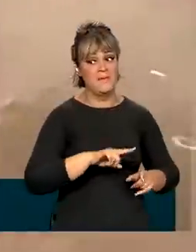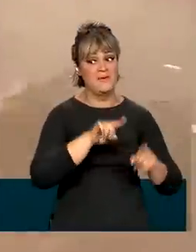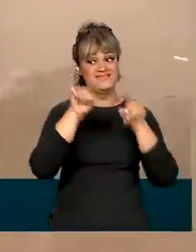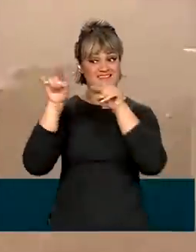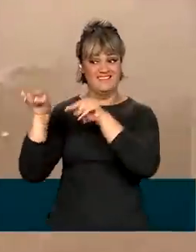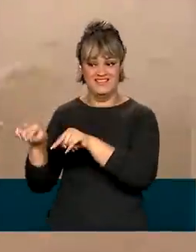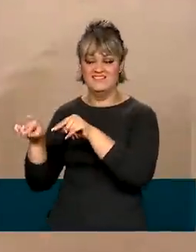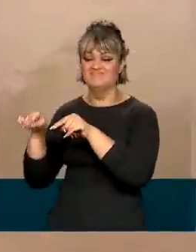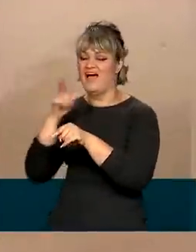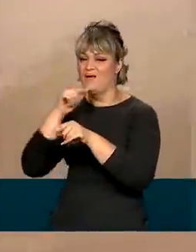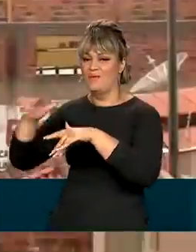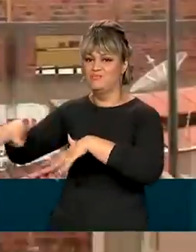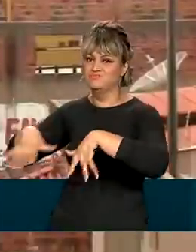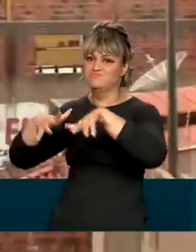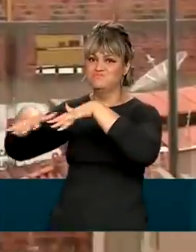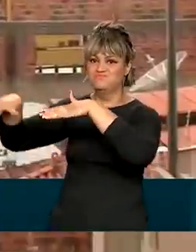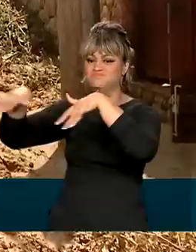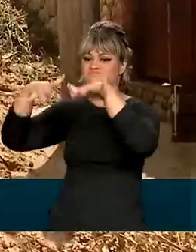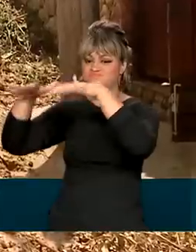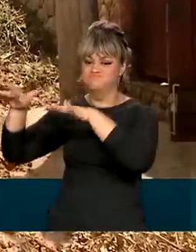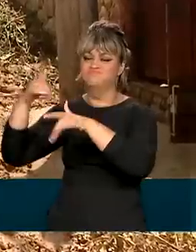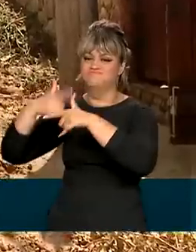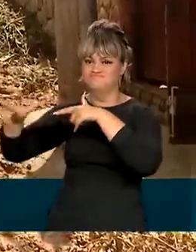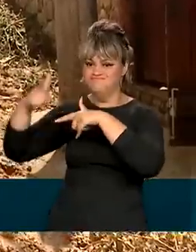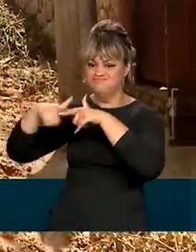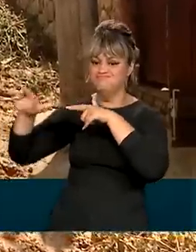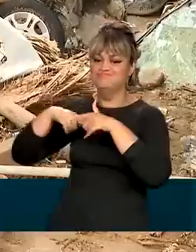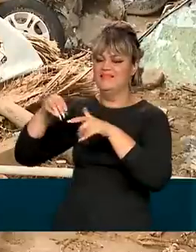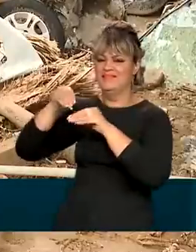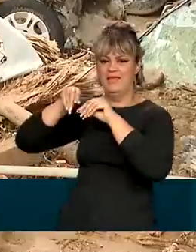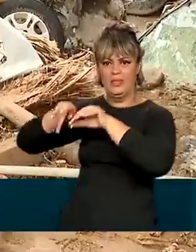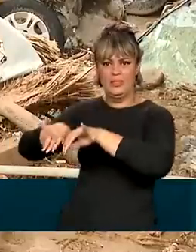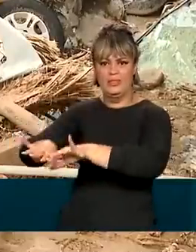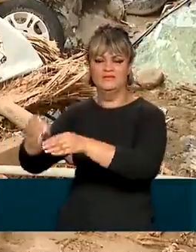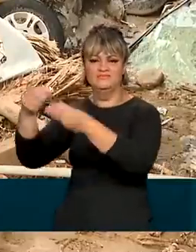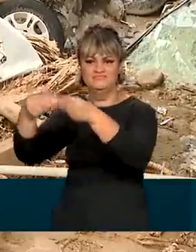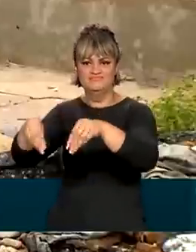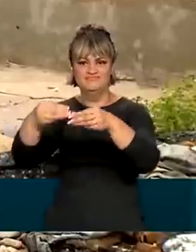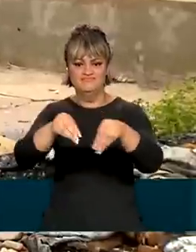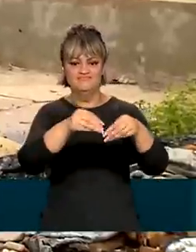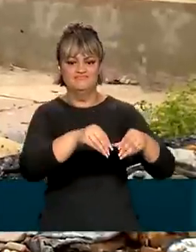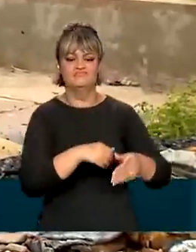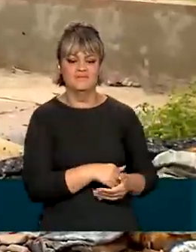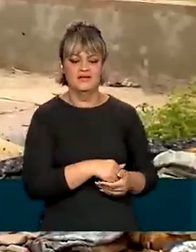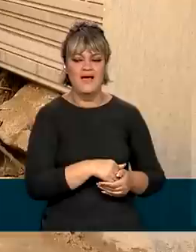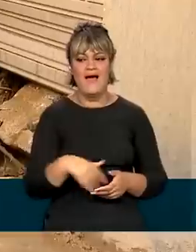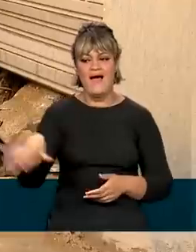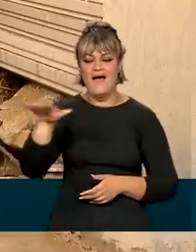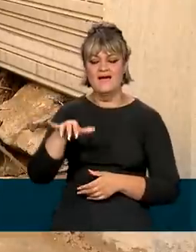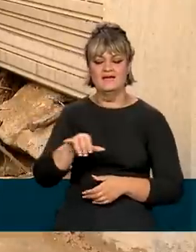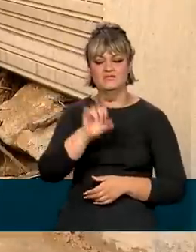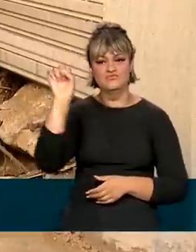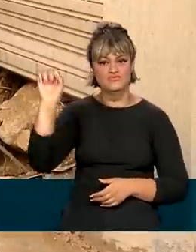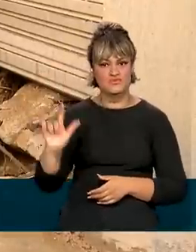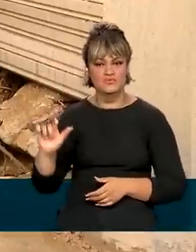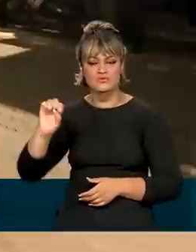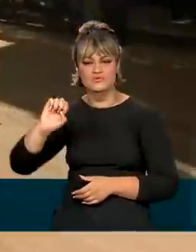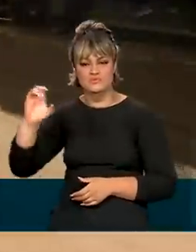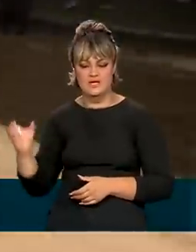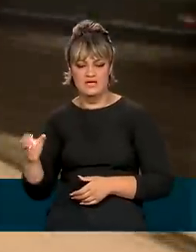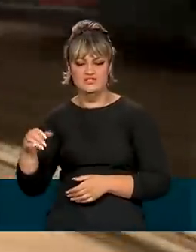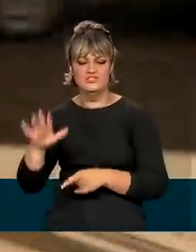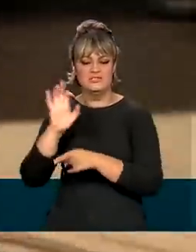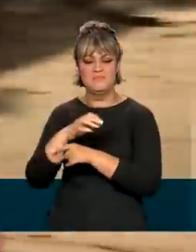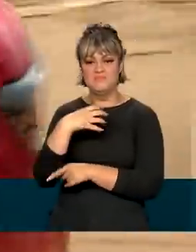também traz inundações, enchentes, deslizamentos e prejuízo. As regiões sul e sudeste e o